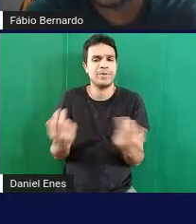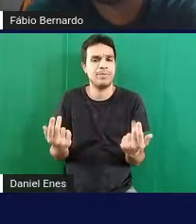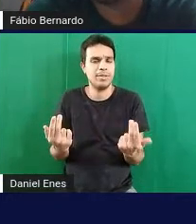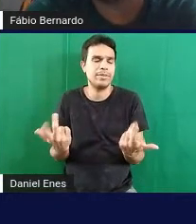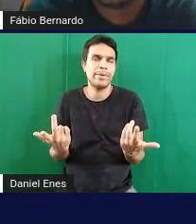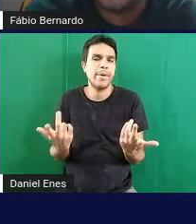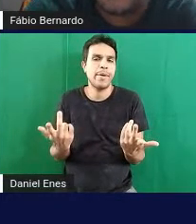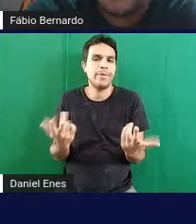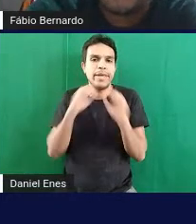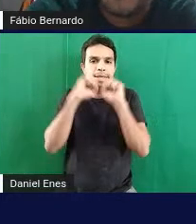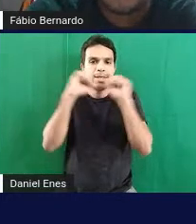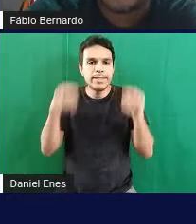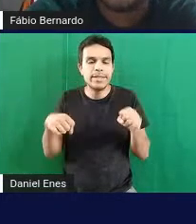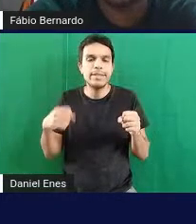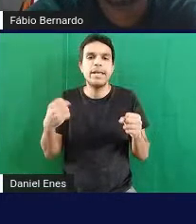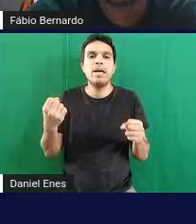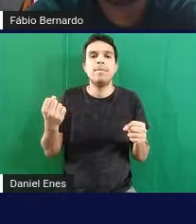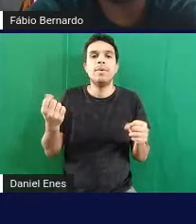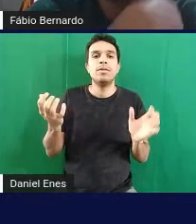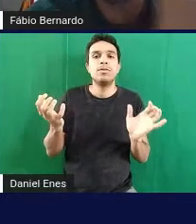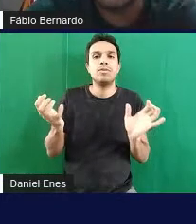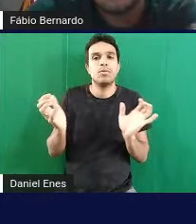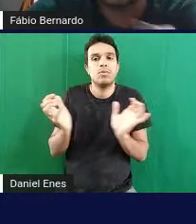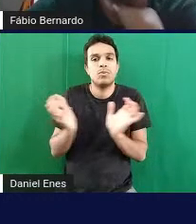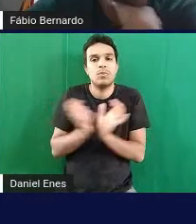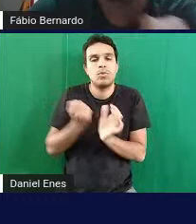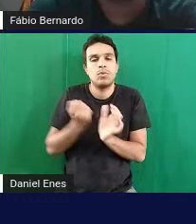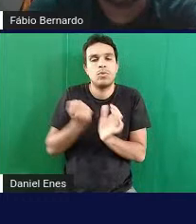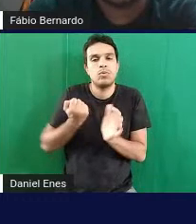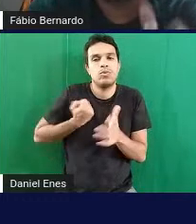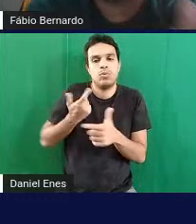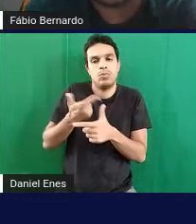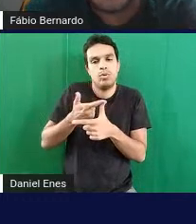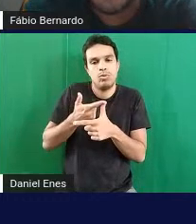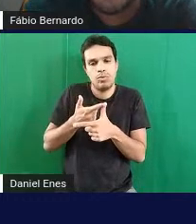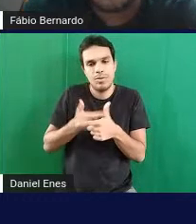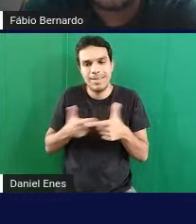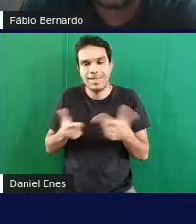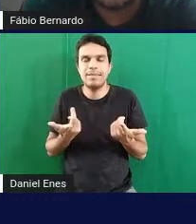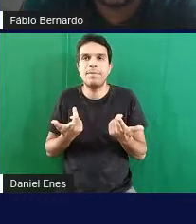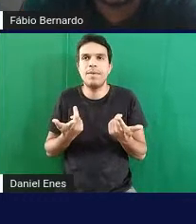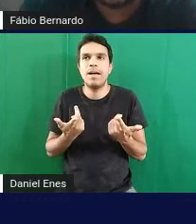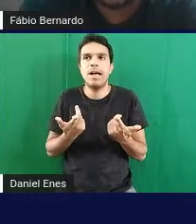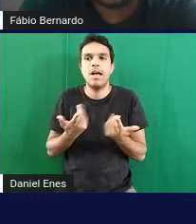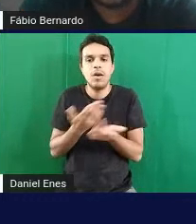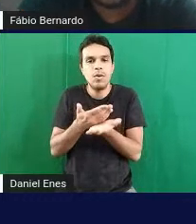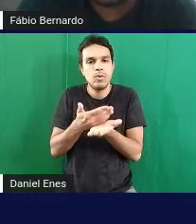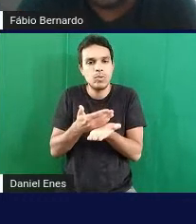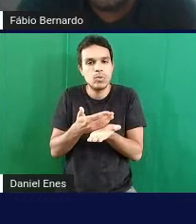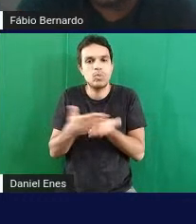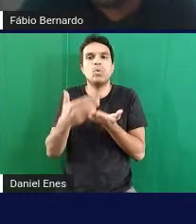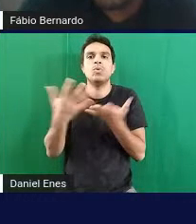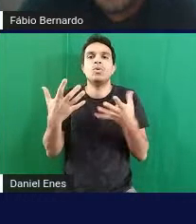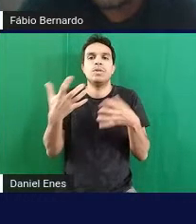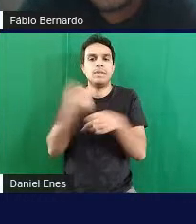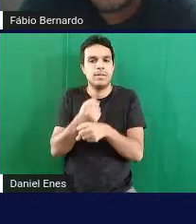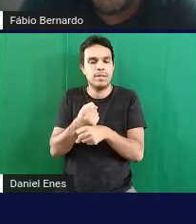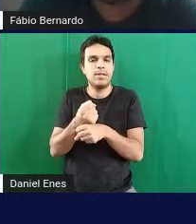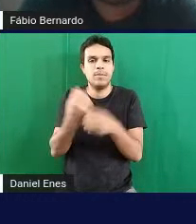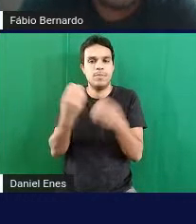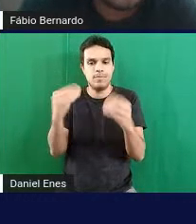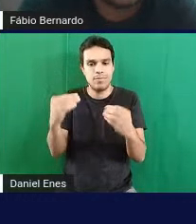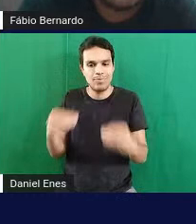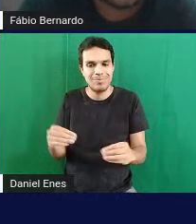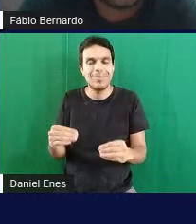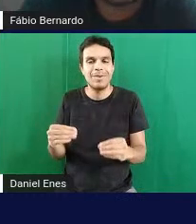de numeração decimal introduzir né operações e quase